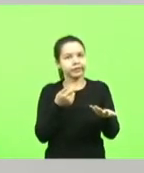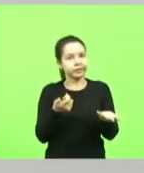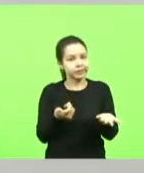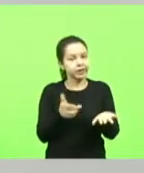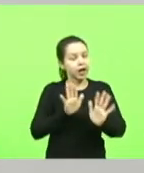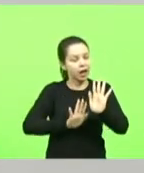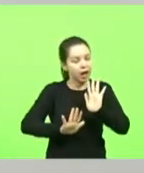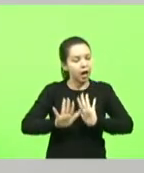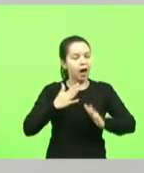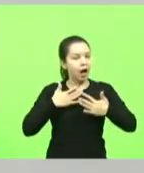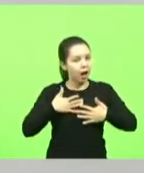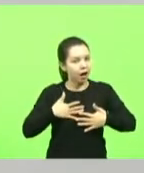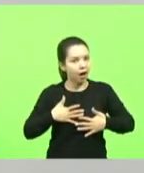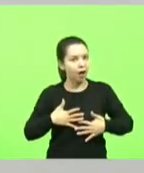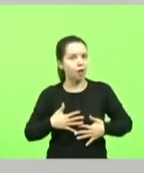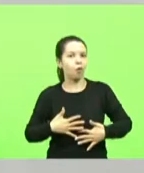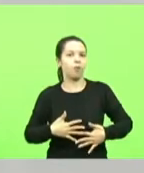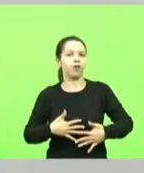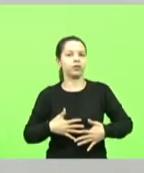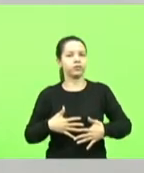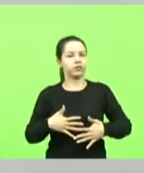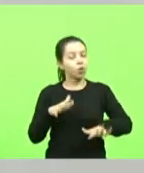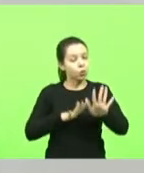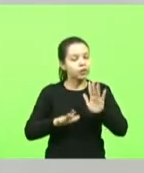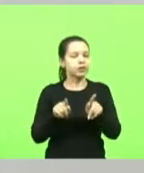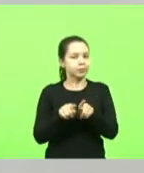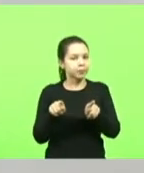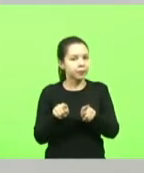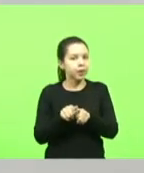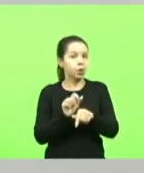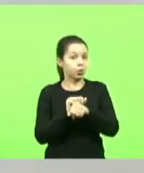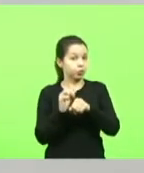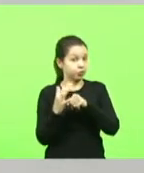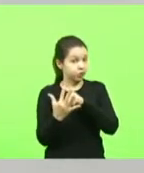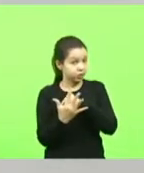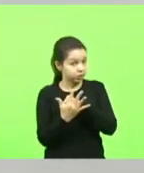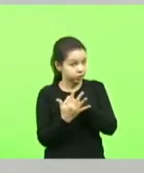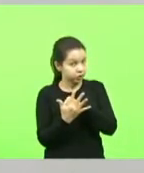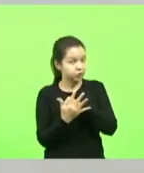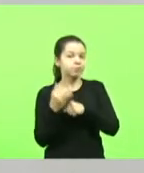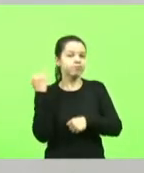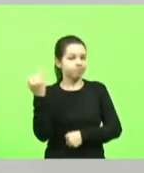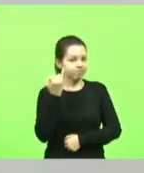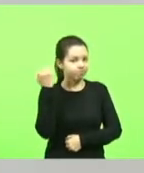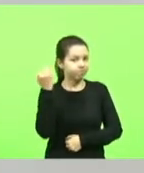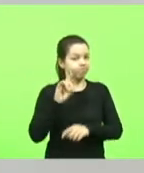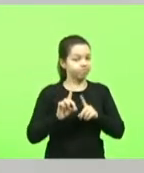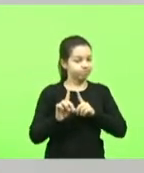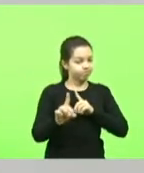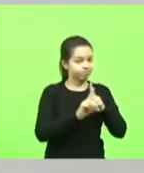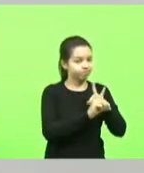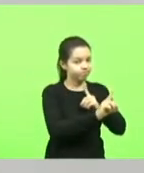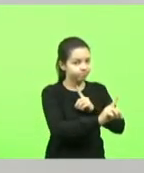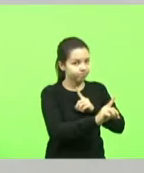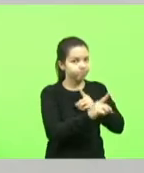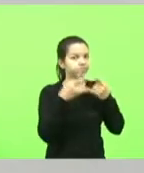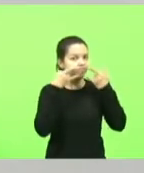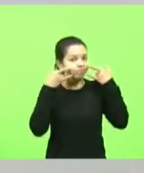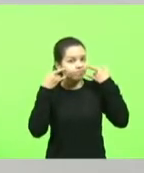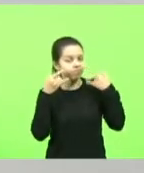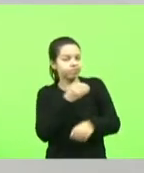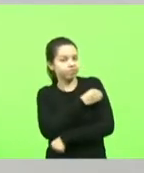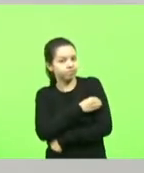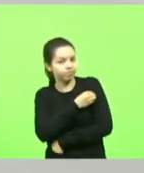calma e cuidar com o Covid também que é muito importante distanciamento máscara álcool